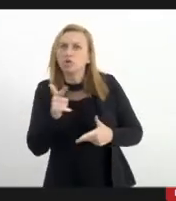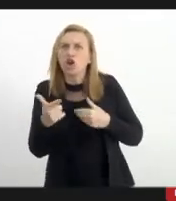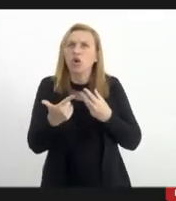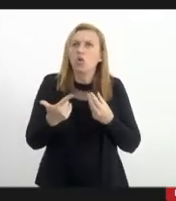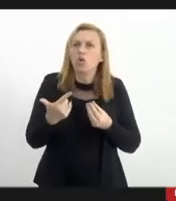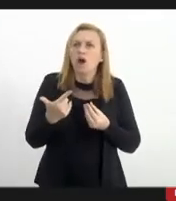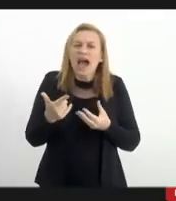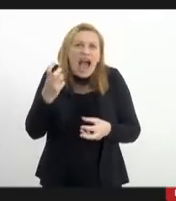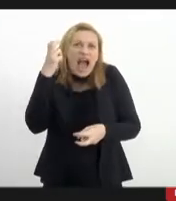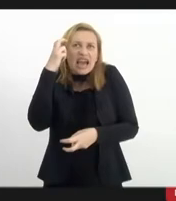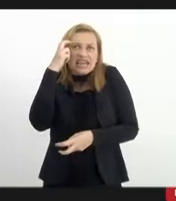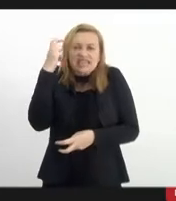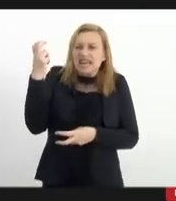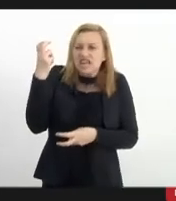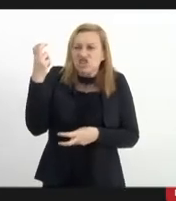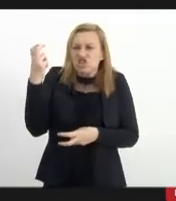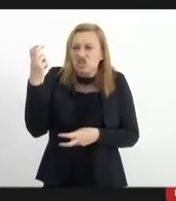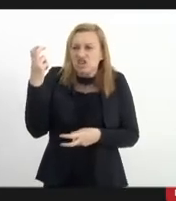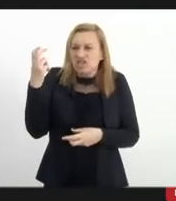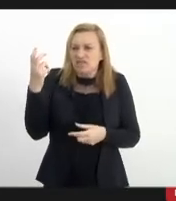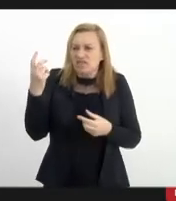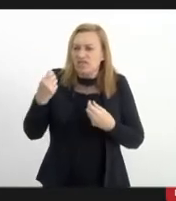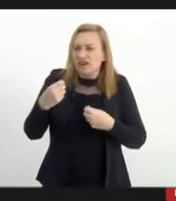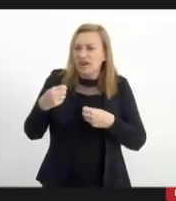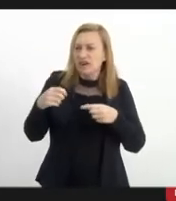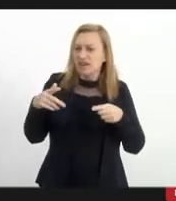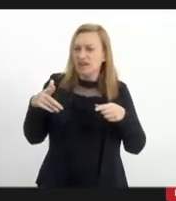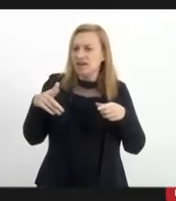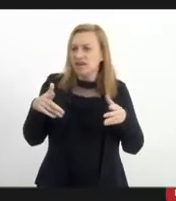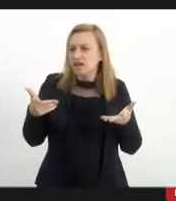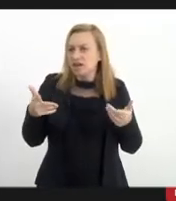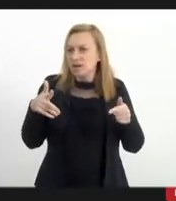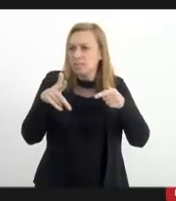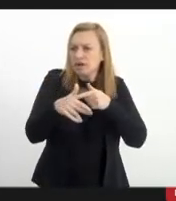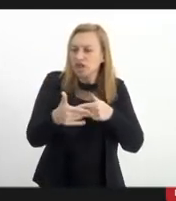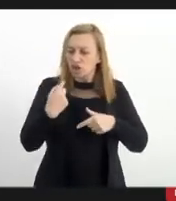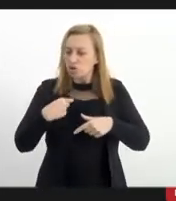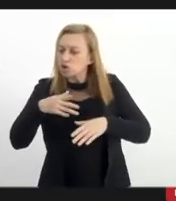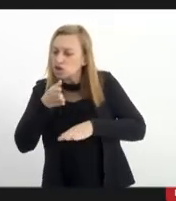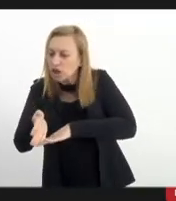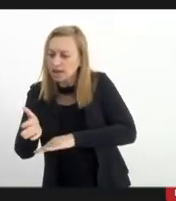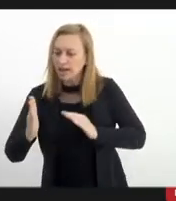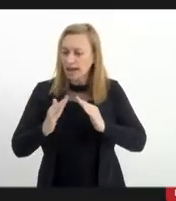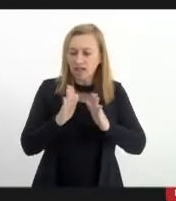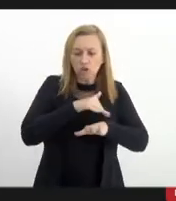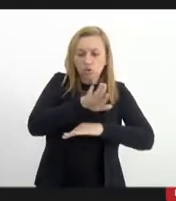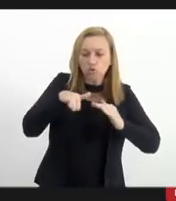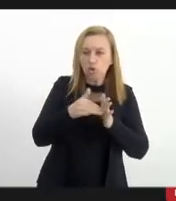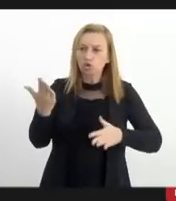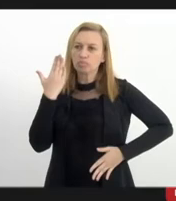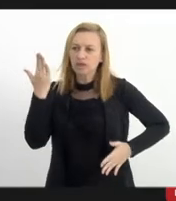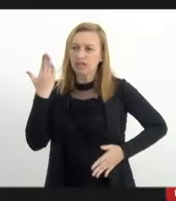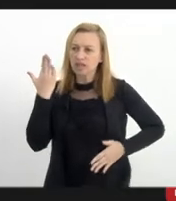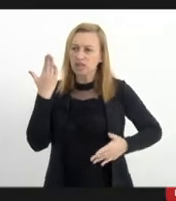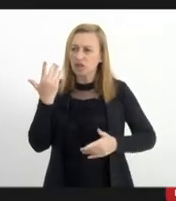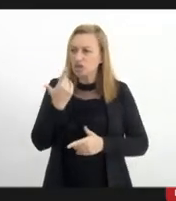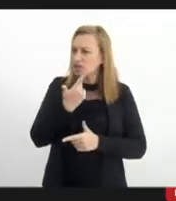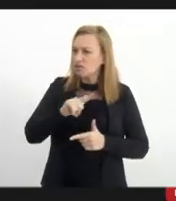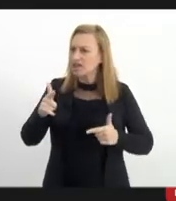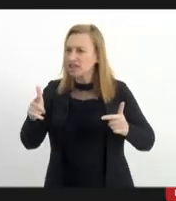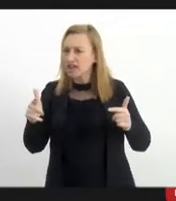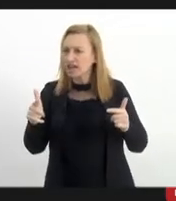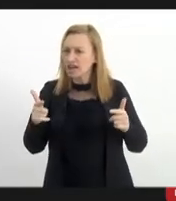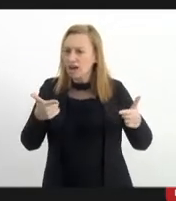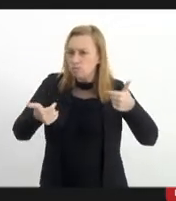a inteligência vai me permitir que eu chegue numa casa com todos os criminosos e todos os armamentos e não vai haver resistência. Isso é uma